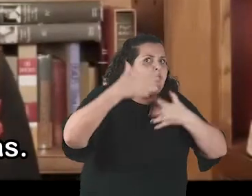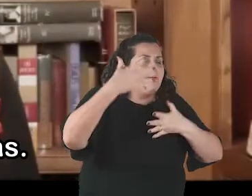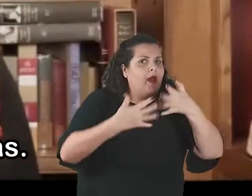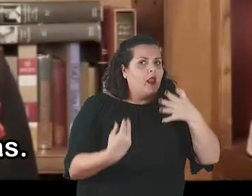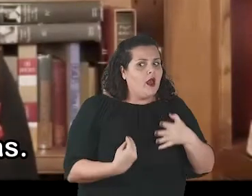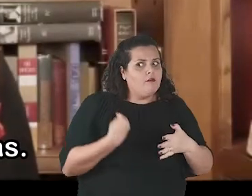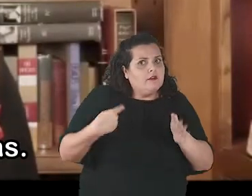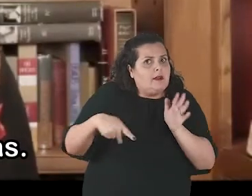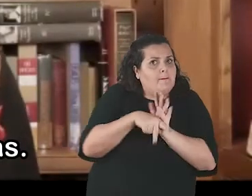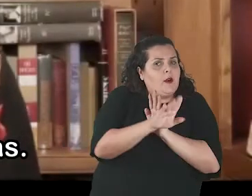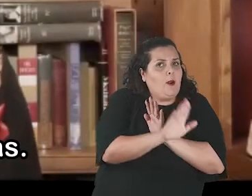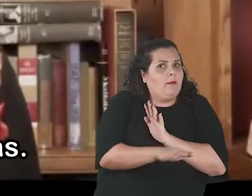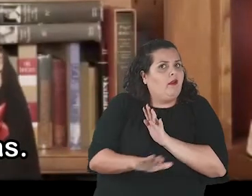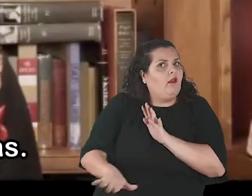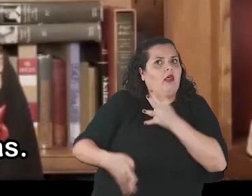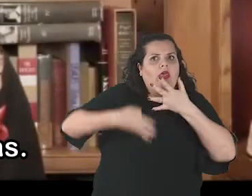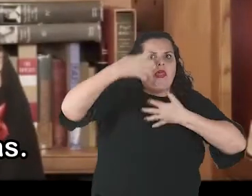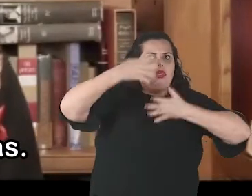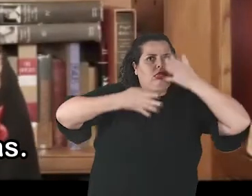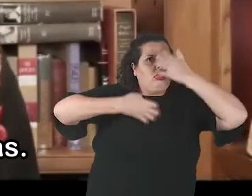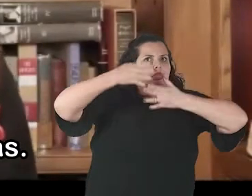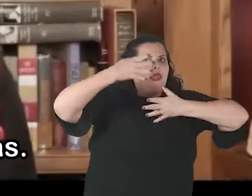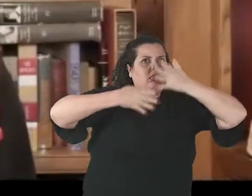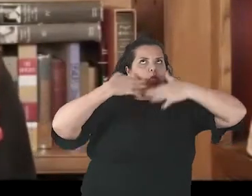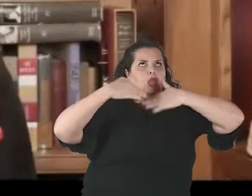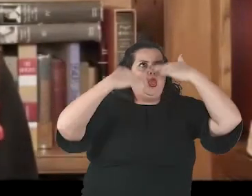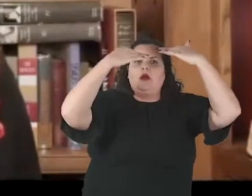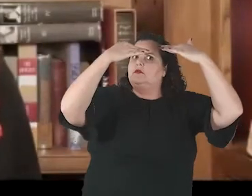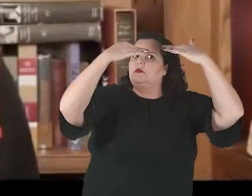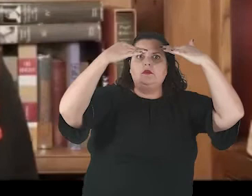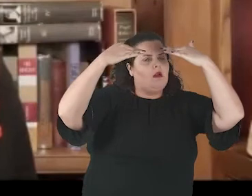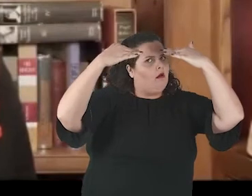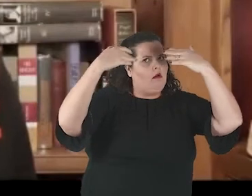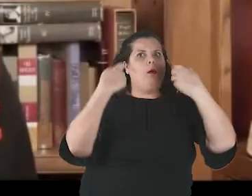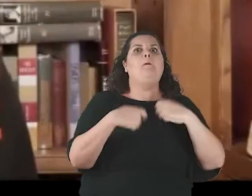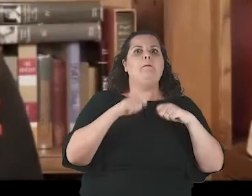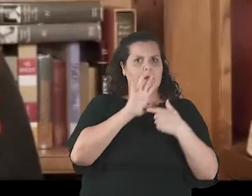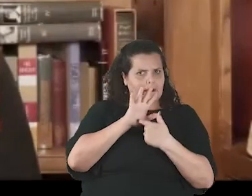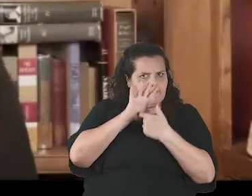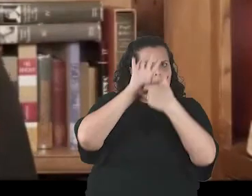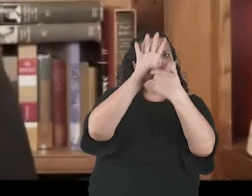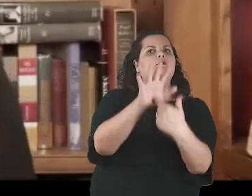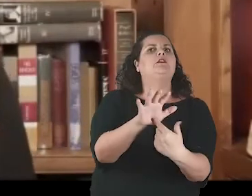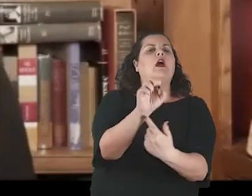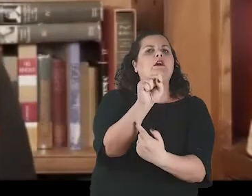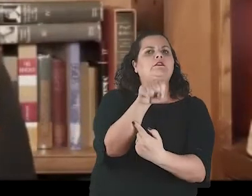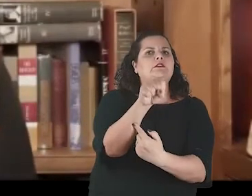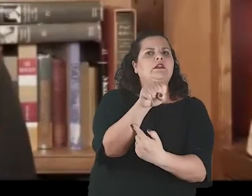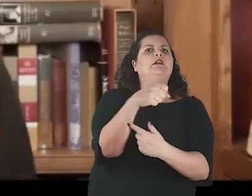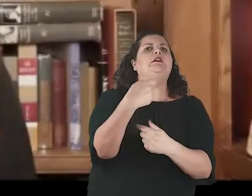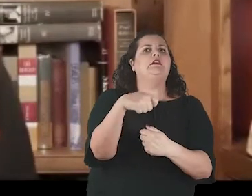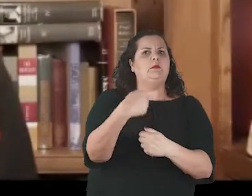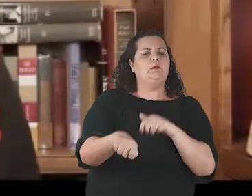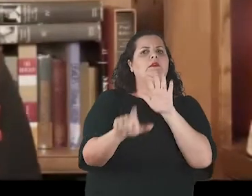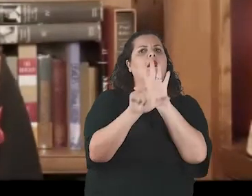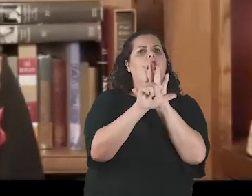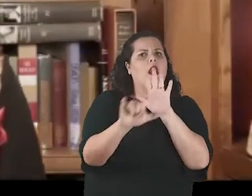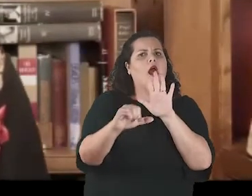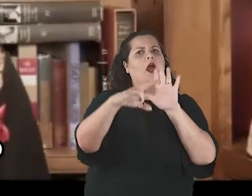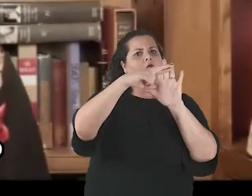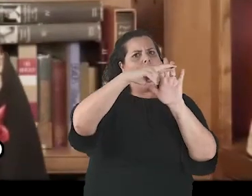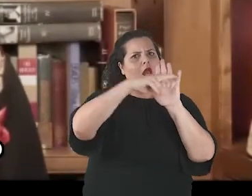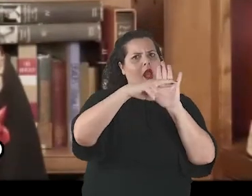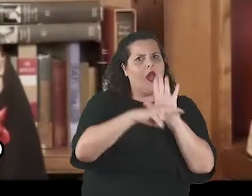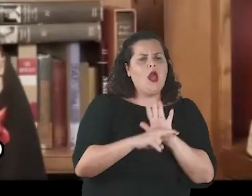digital que não interfira com a vida das nossas crianças. É explicado que isso exigirá a